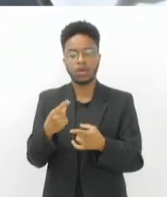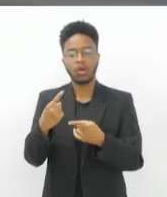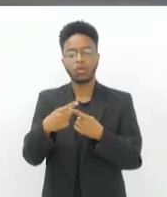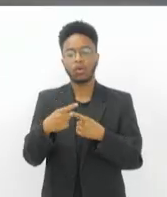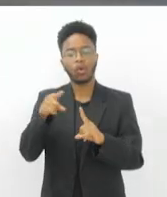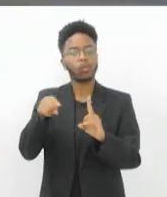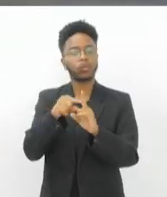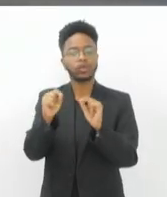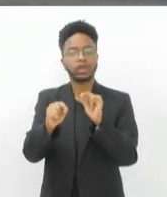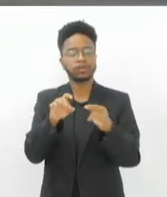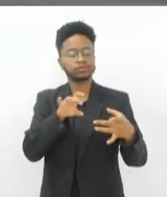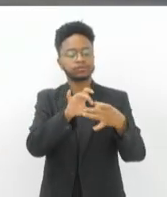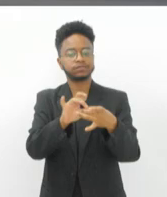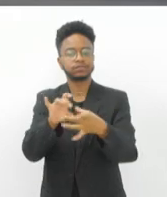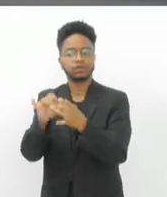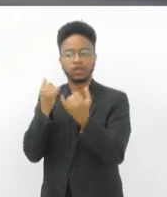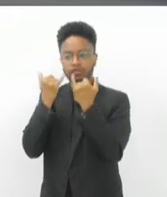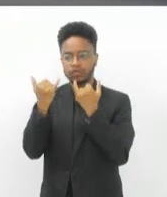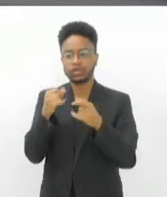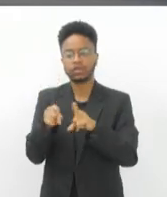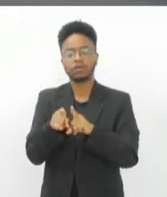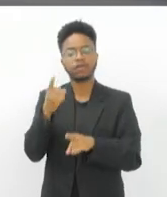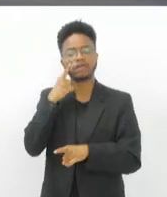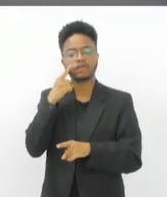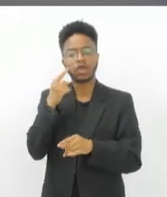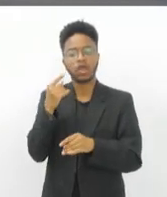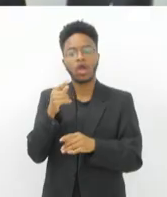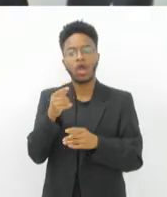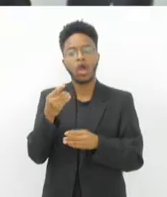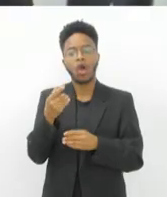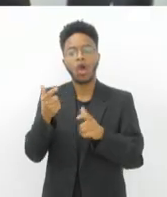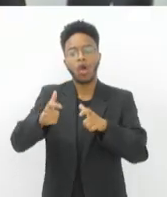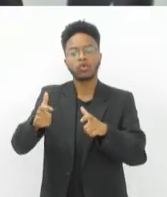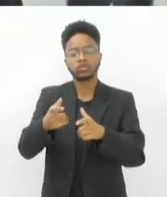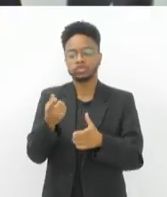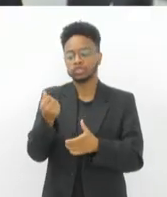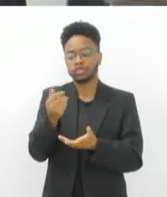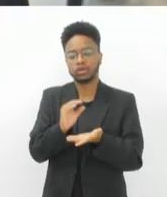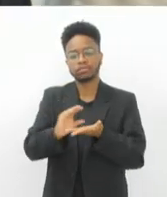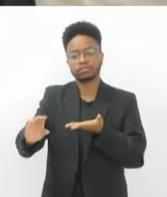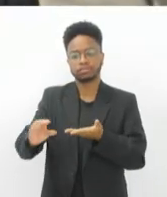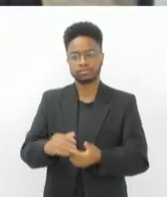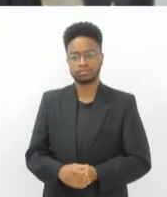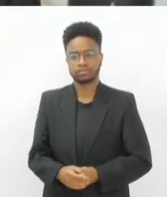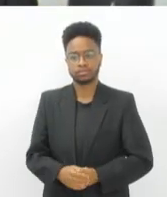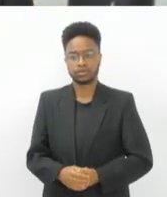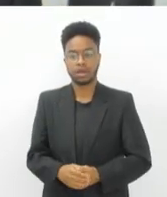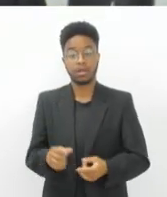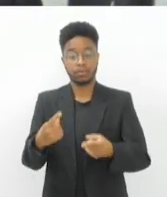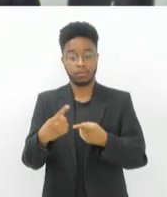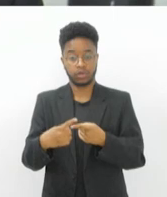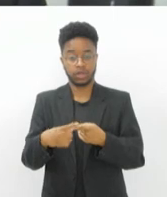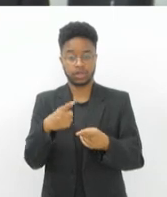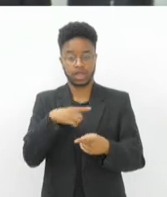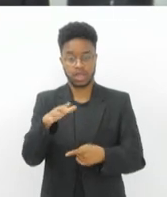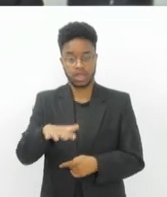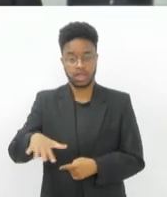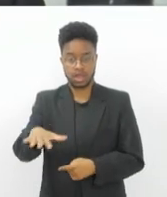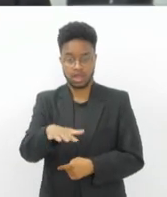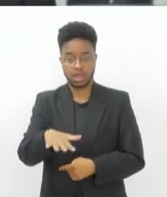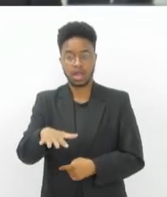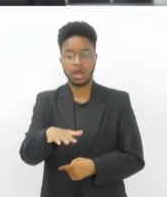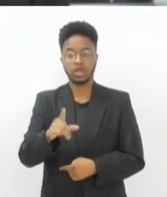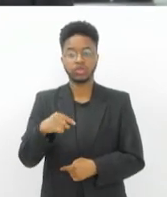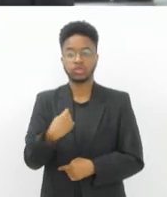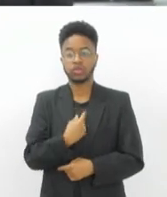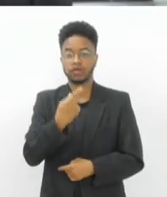e verificar também a destinação dessa verba. E eles dão aquele talãozinho amarelo, que a gente chama de talão do